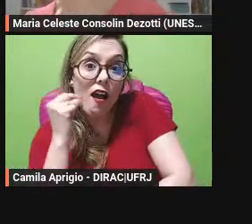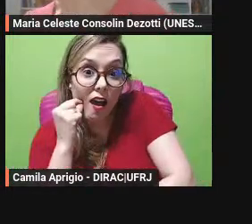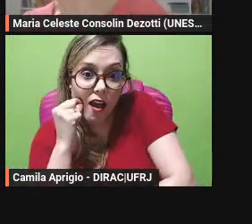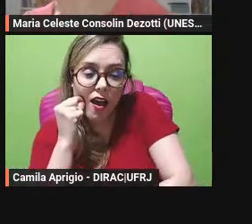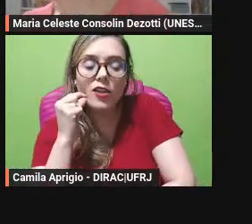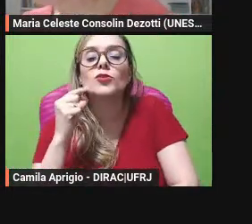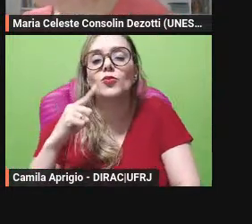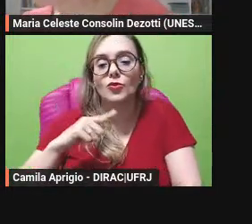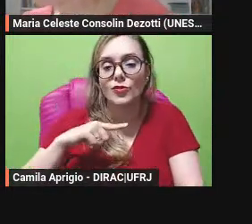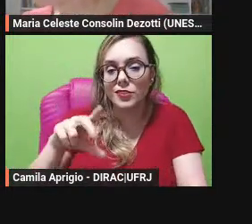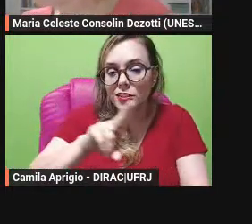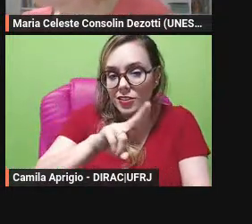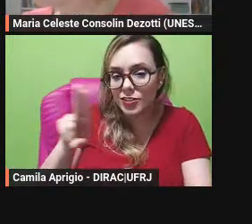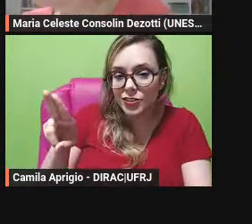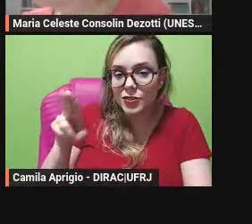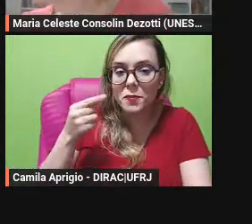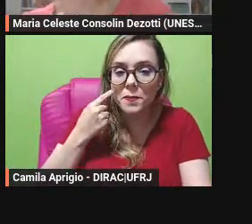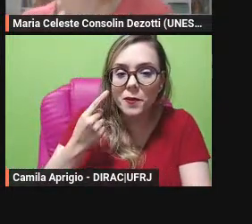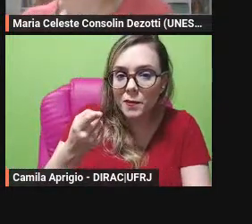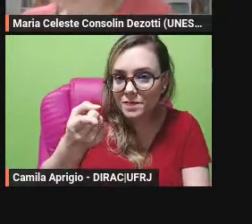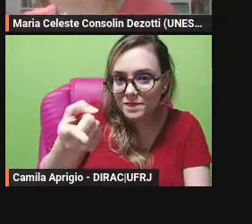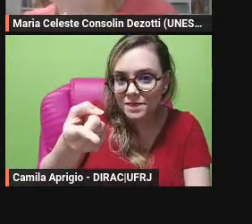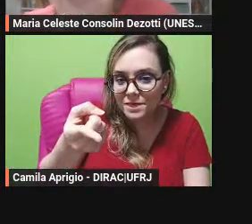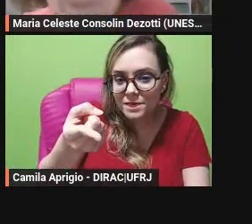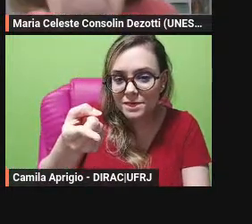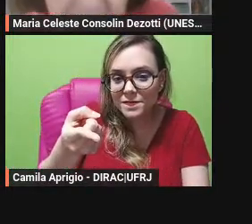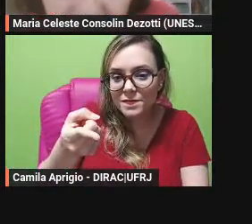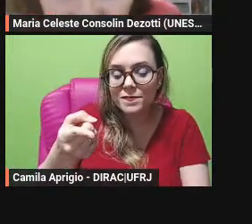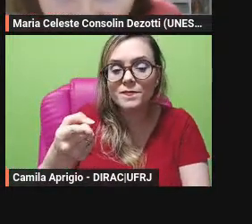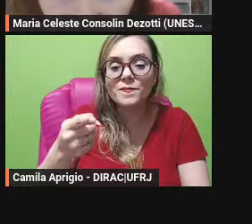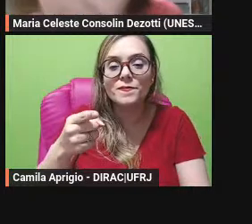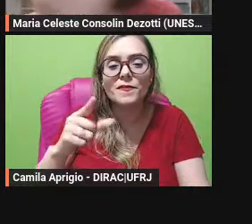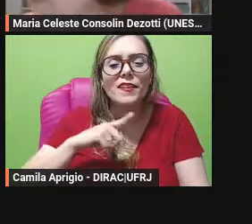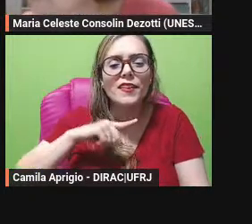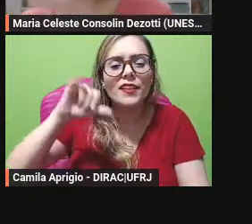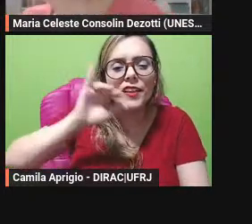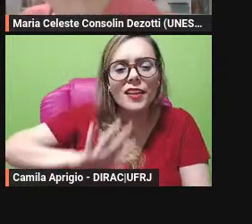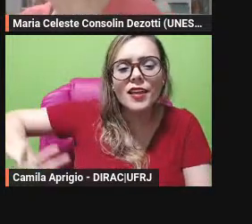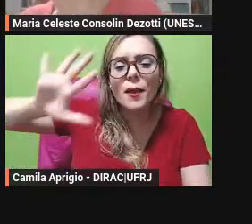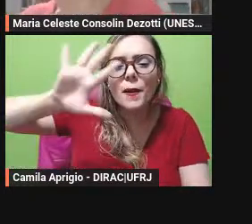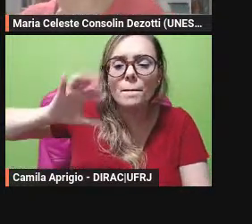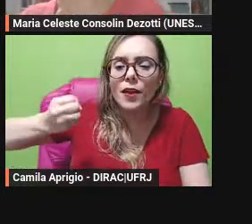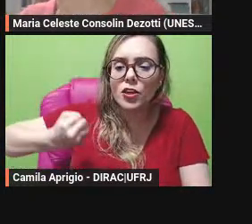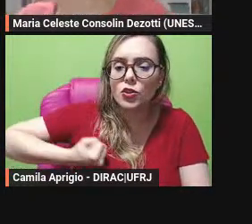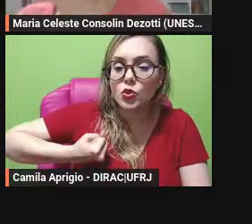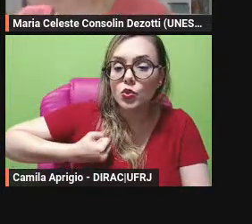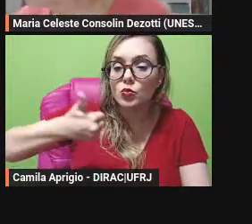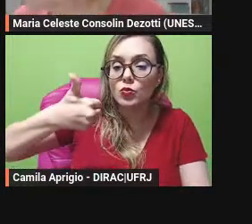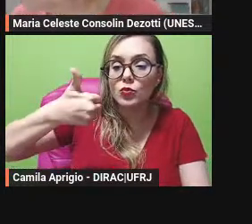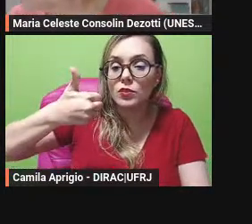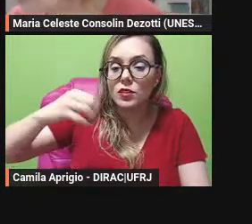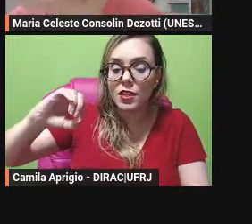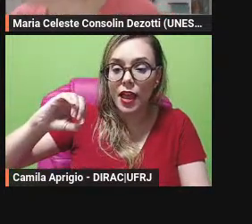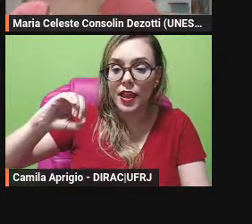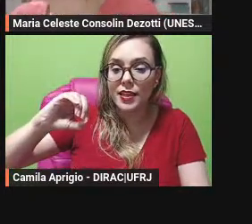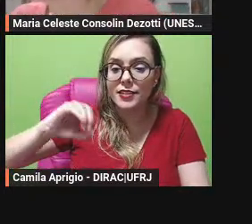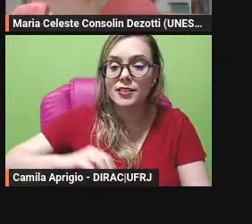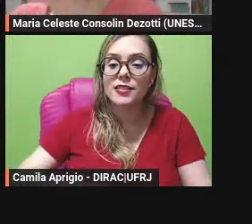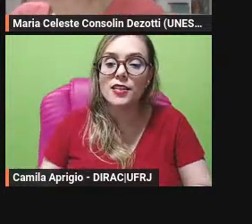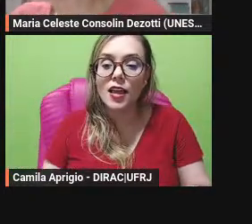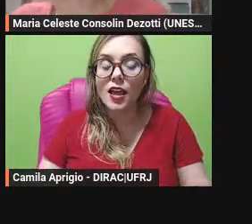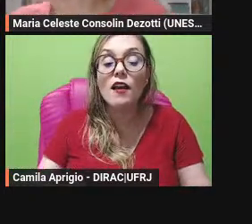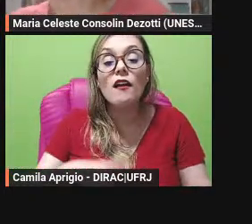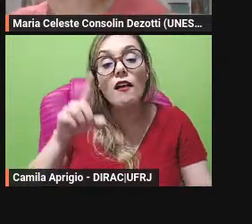aí embaixo não não a figura 10 é a Sônia Rassi né a montanha e o rato